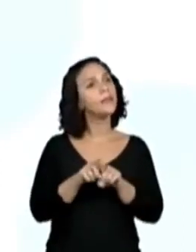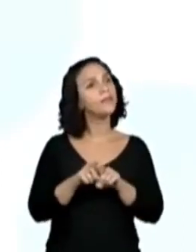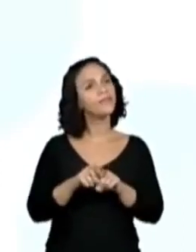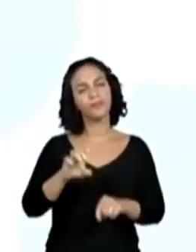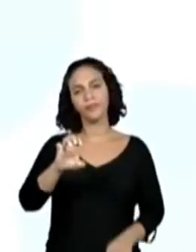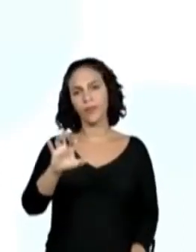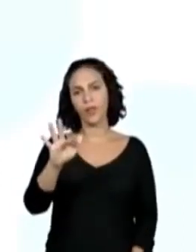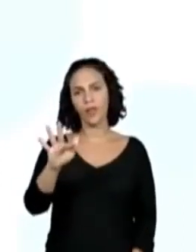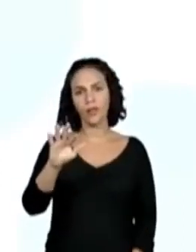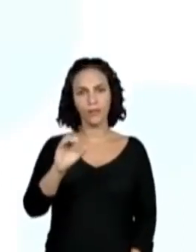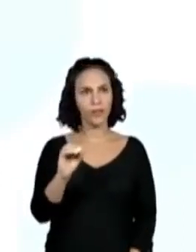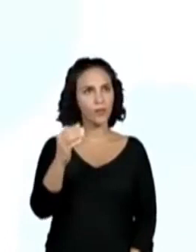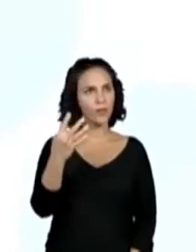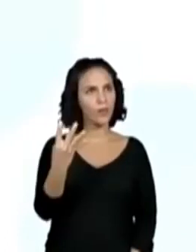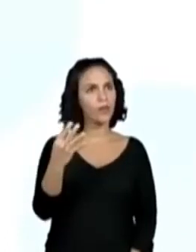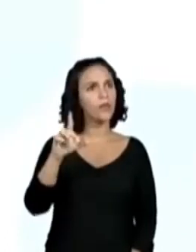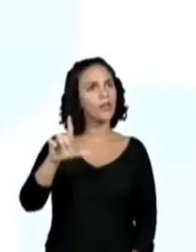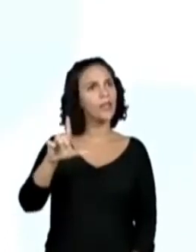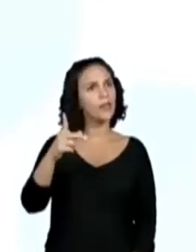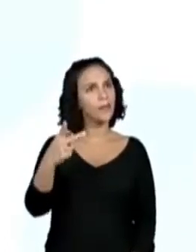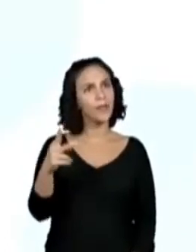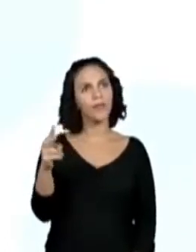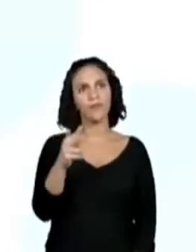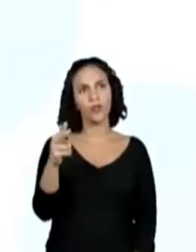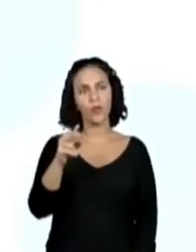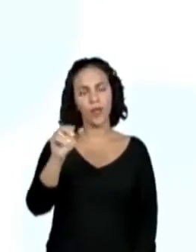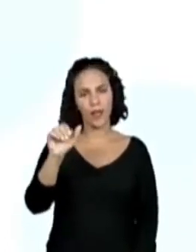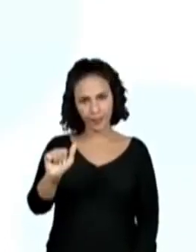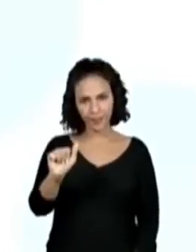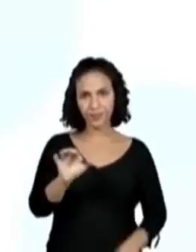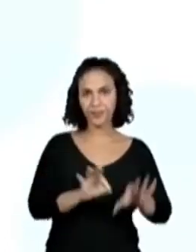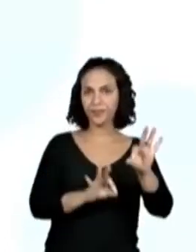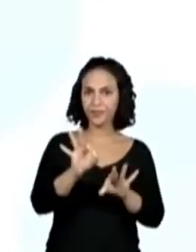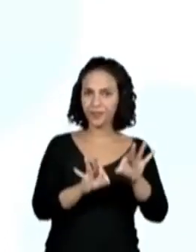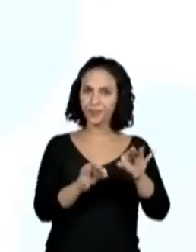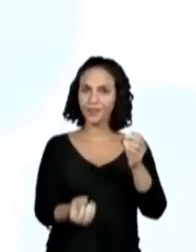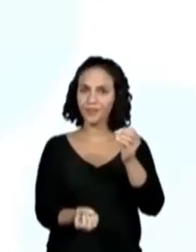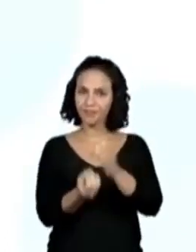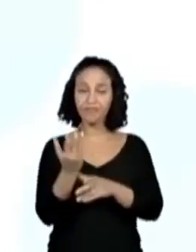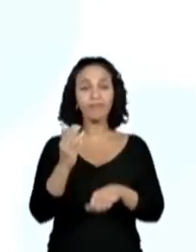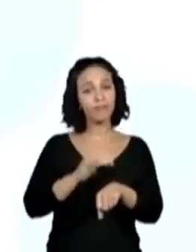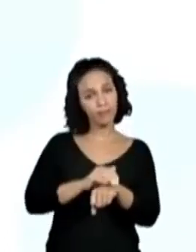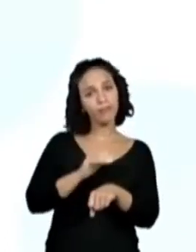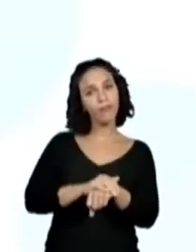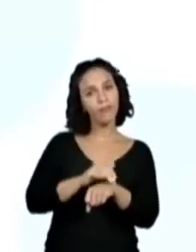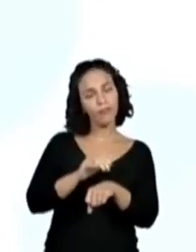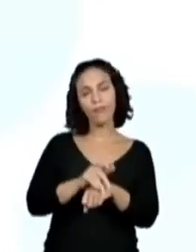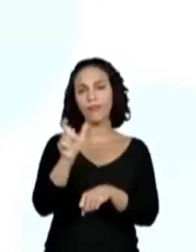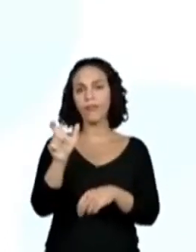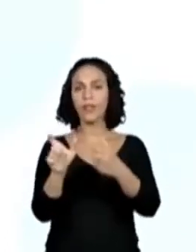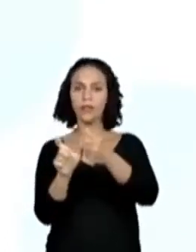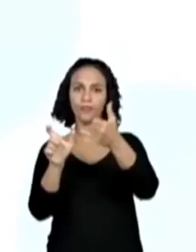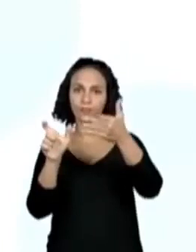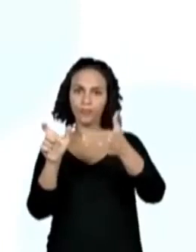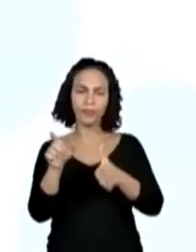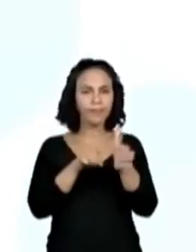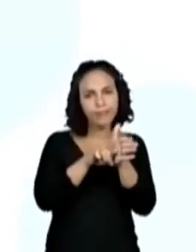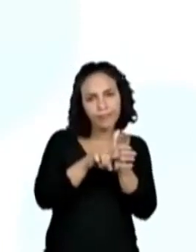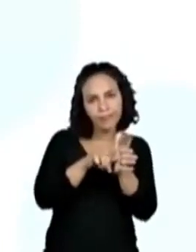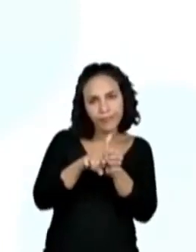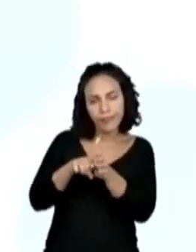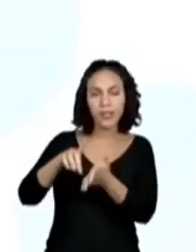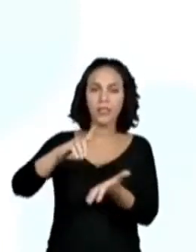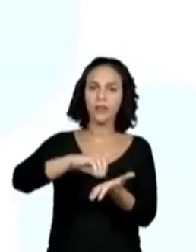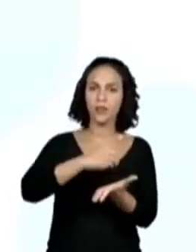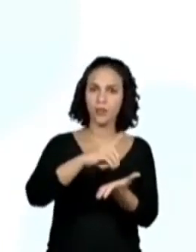EF04LP22A. Planejar e produzir com certa autonomia verbetes de enciclopédia ou